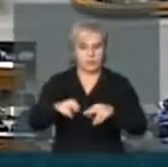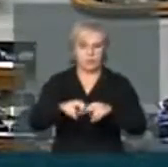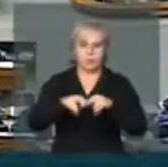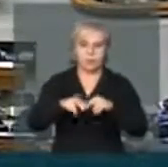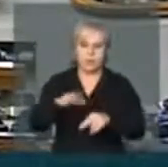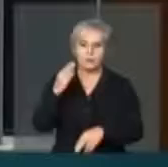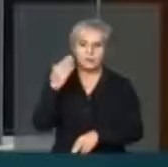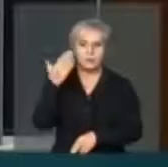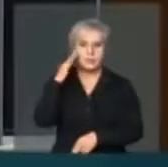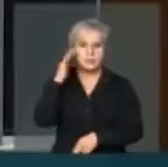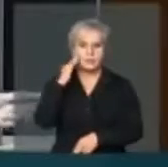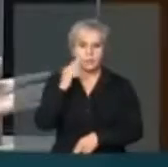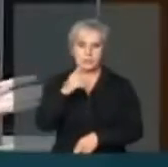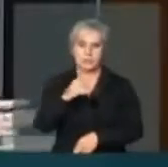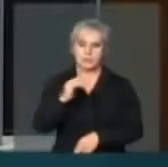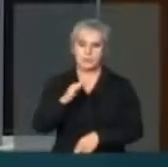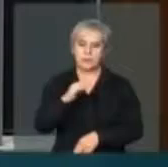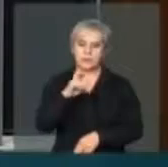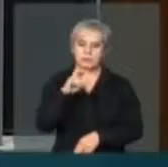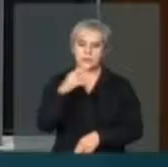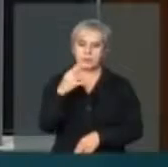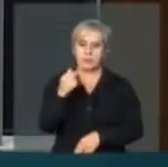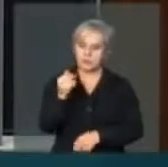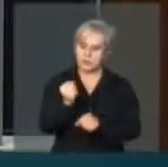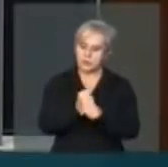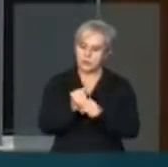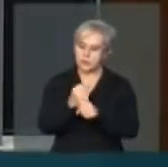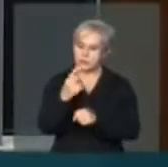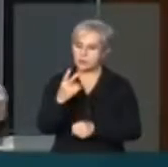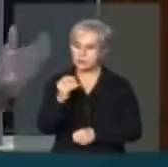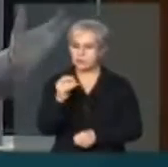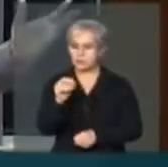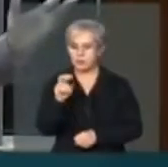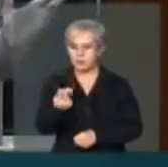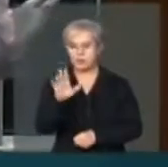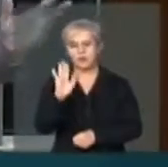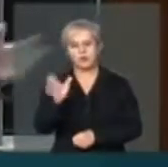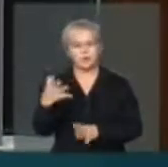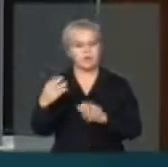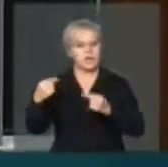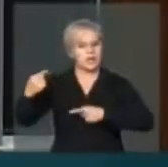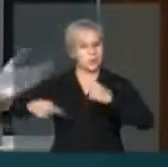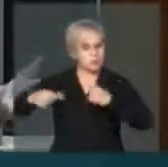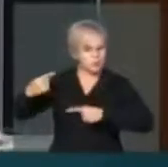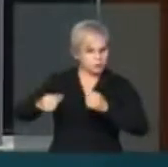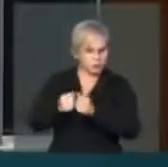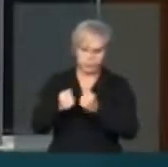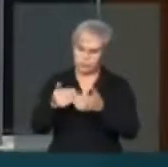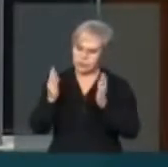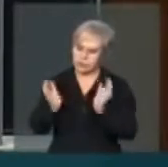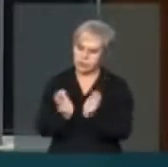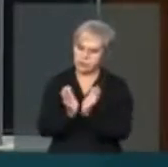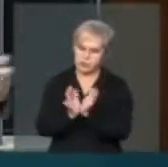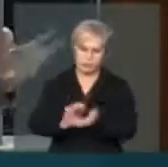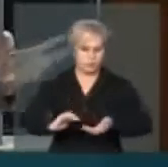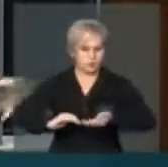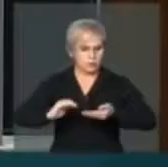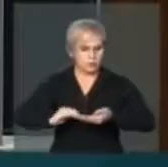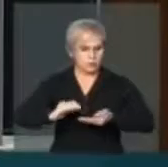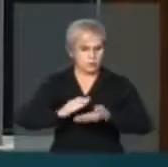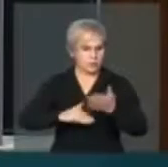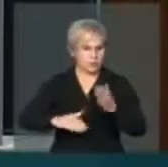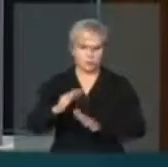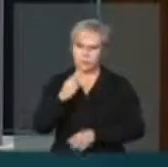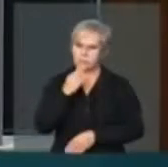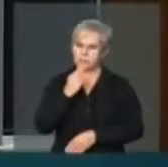457-2005, uma PEC que já está nesse Parlamento, no Congresso Nacional como um todo há 10